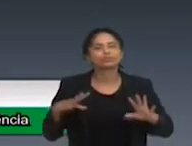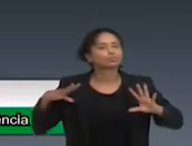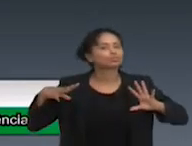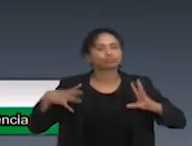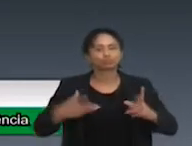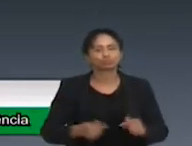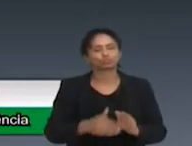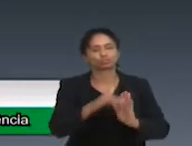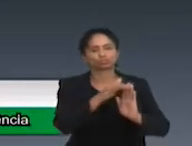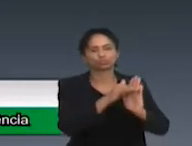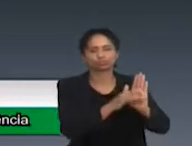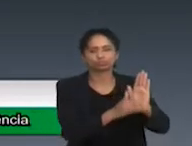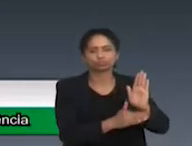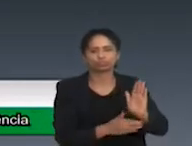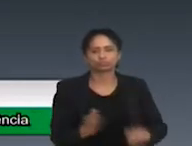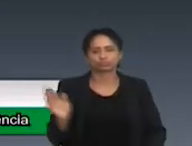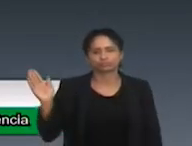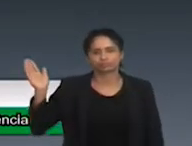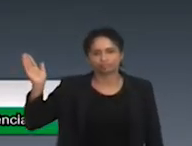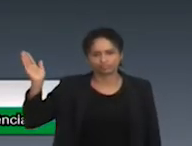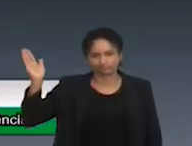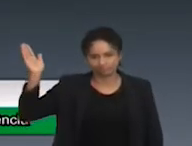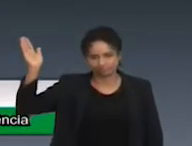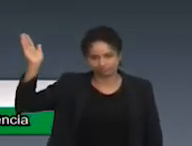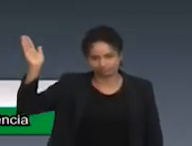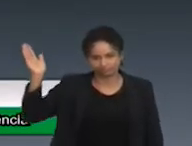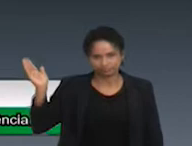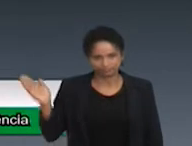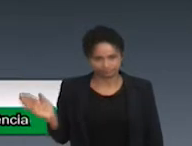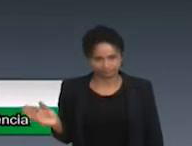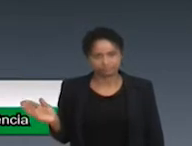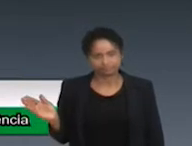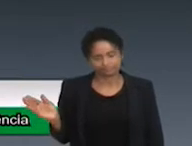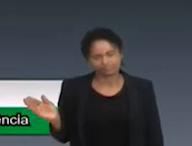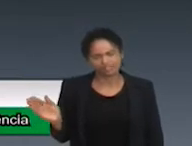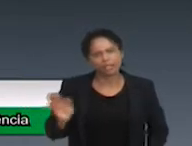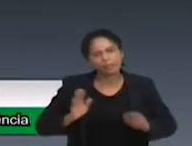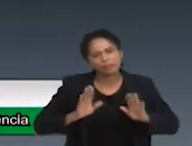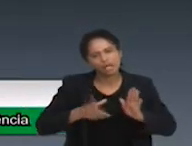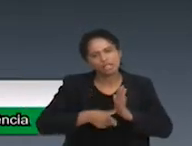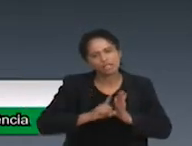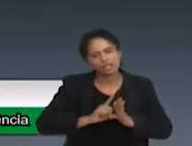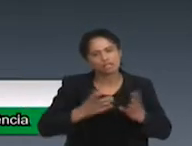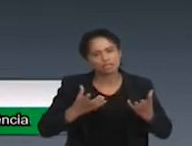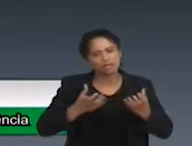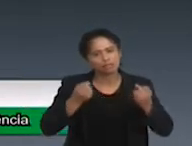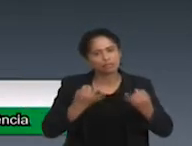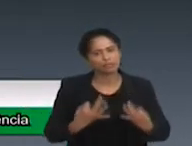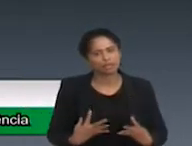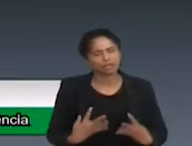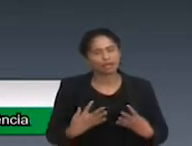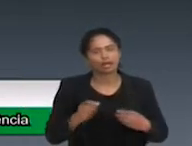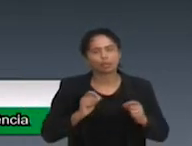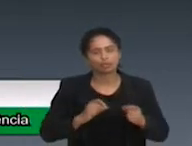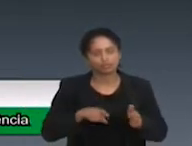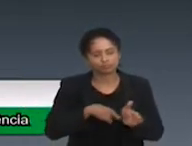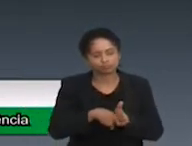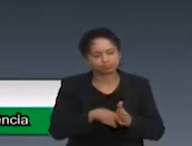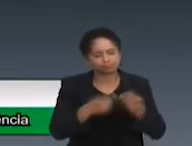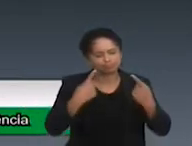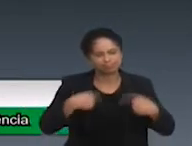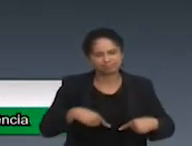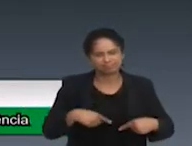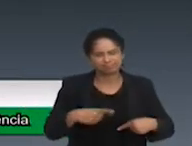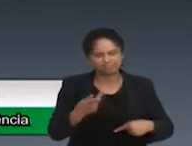de tratamentos disponíveis, mas a gente fala muito do diagnóstico, a Sabrina citou o tal da CID, da